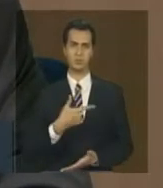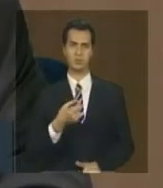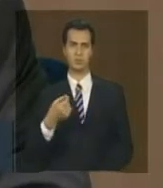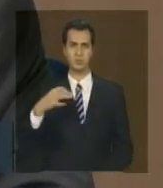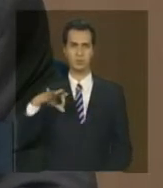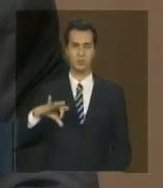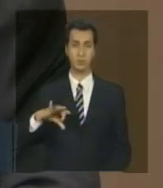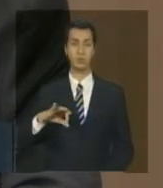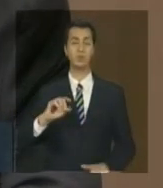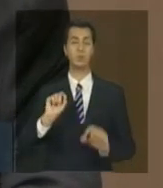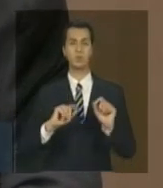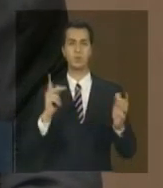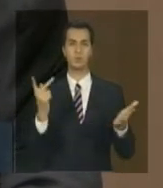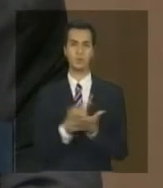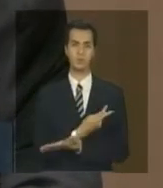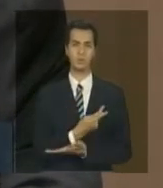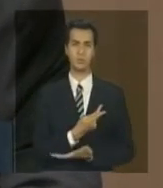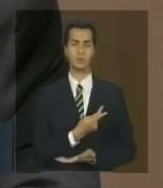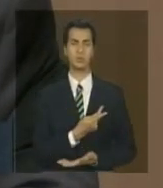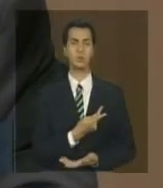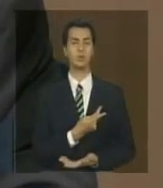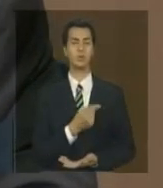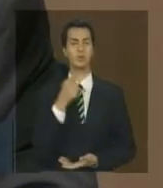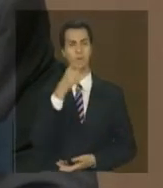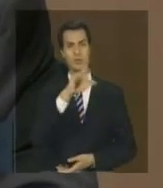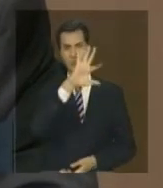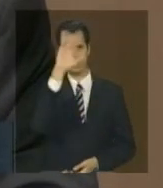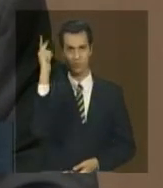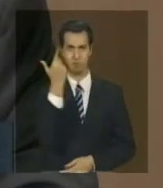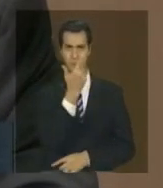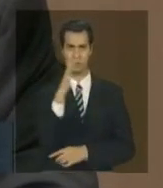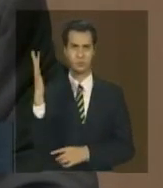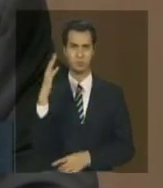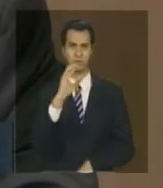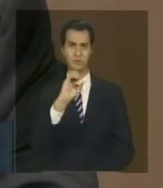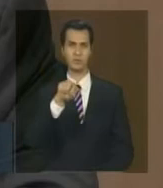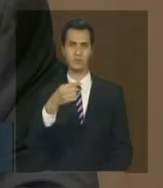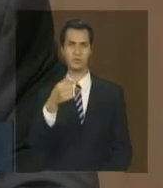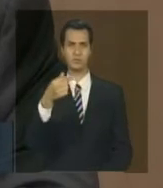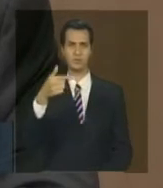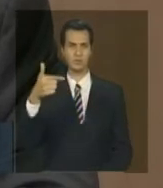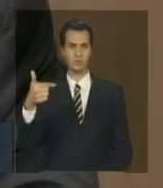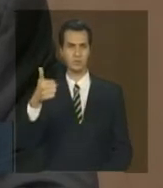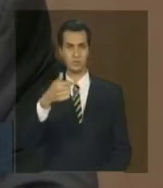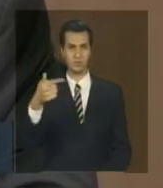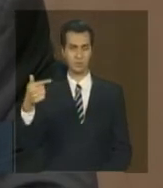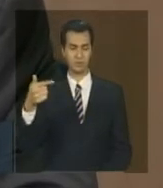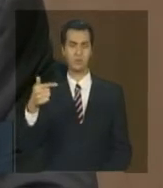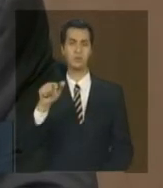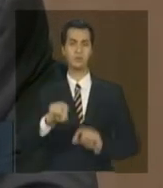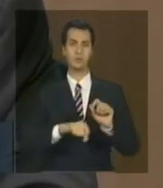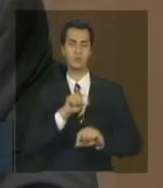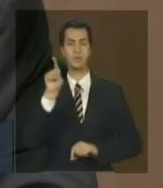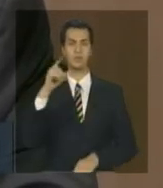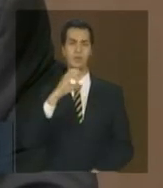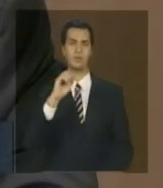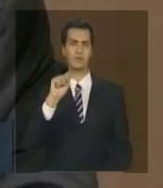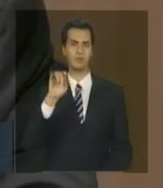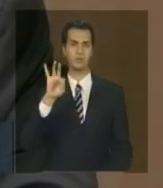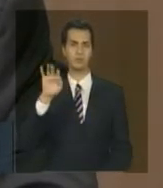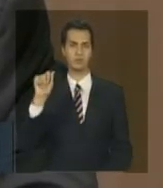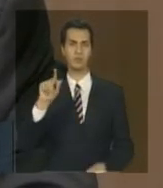Amazônia esse período era 0,17 e para efeitos de comparação nos demais biomas catinga 0,23%